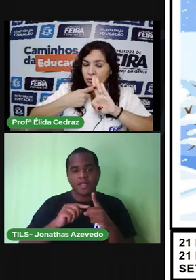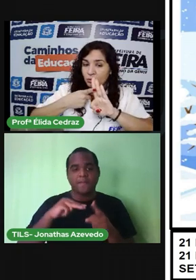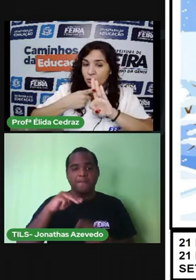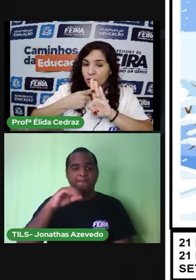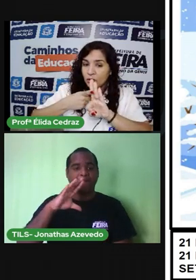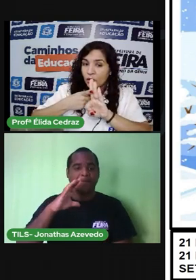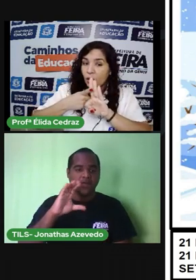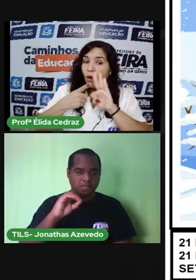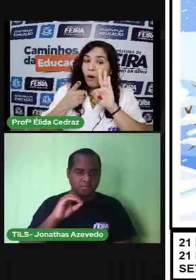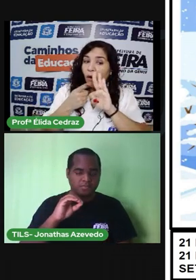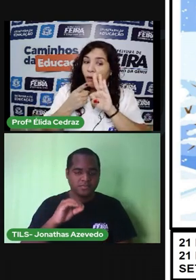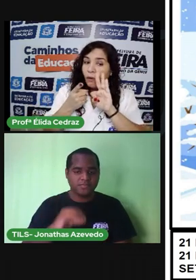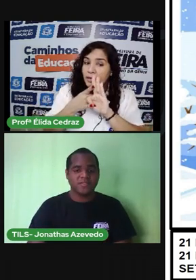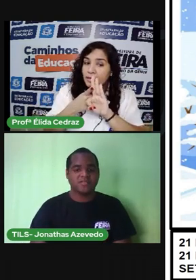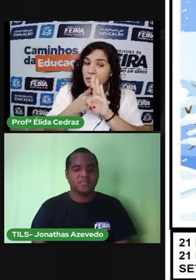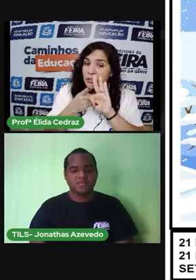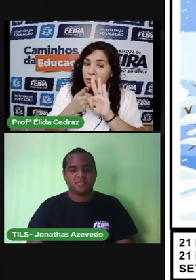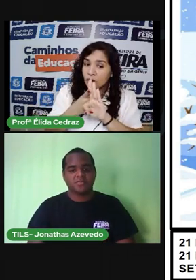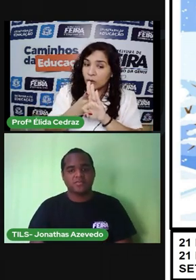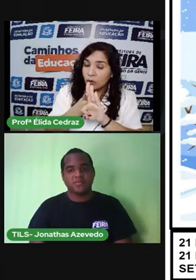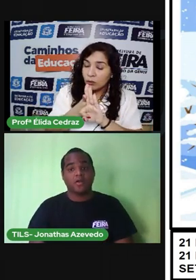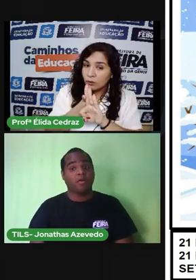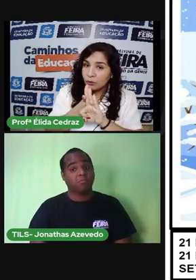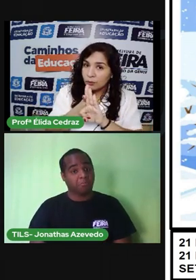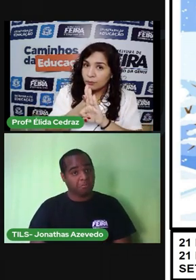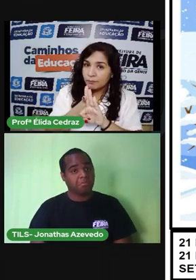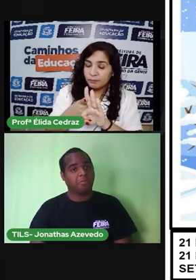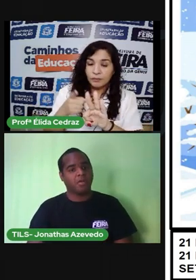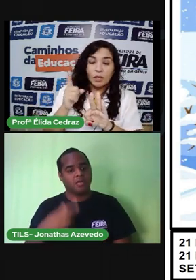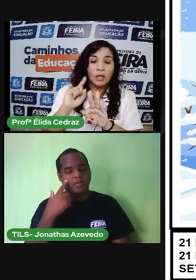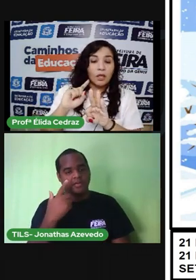março. Olha só!